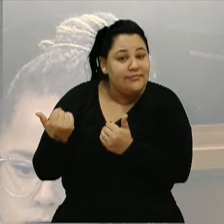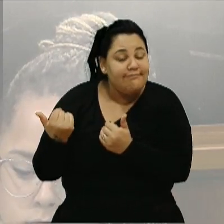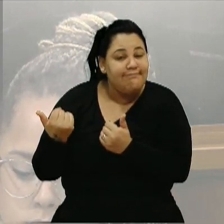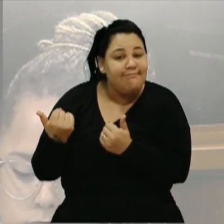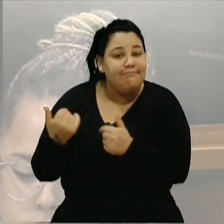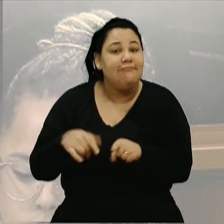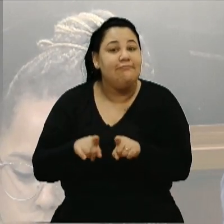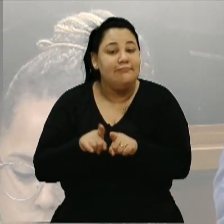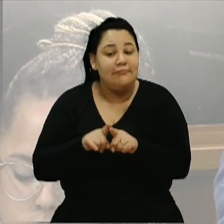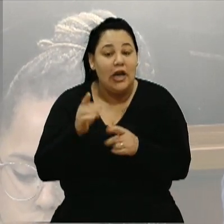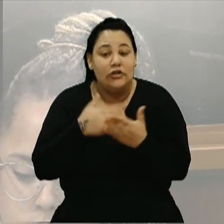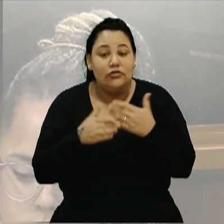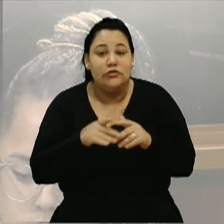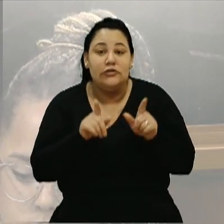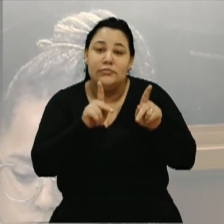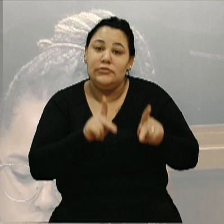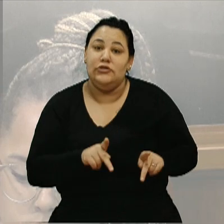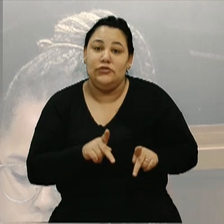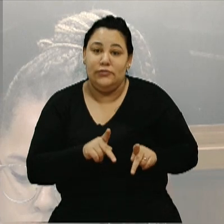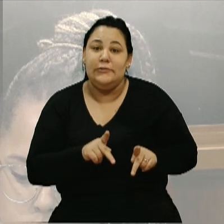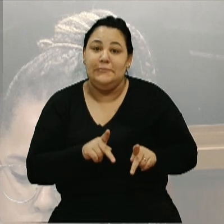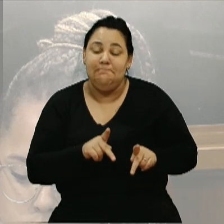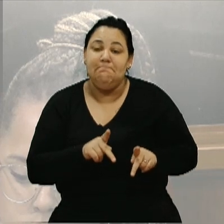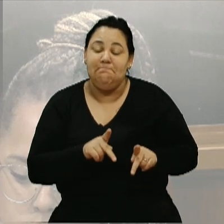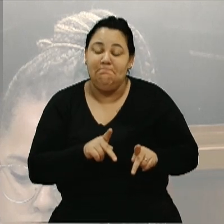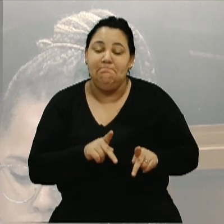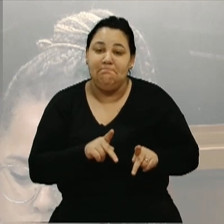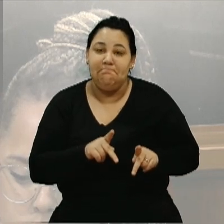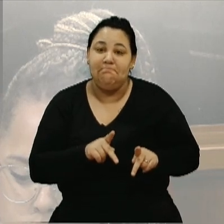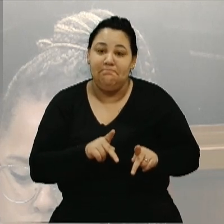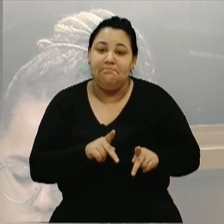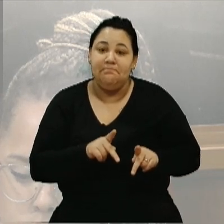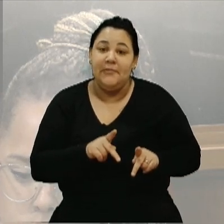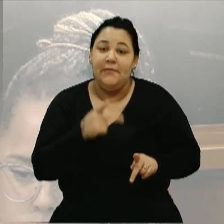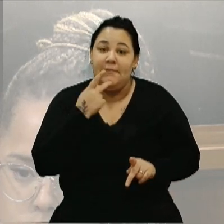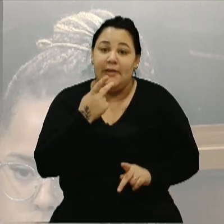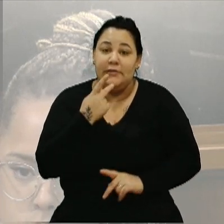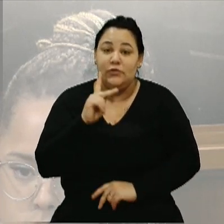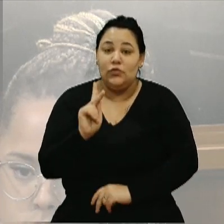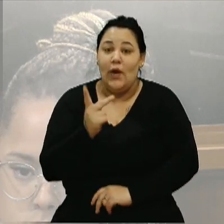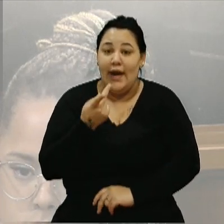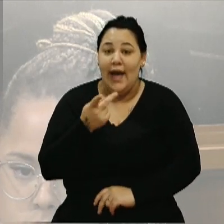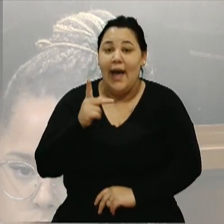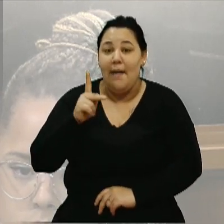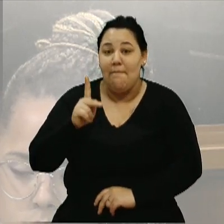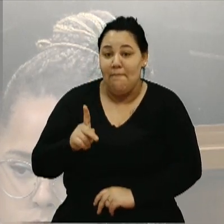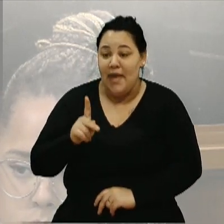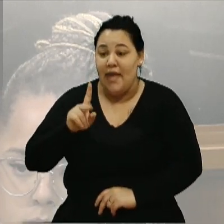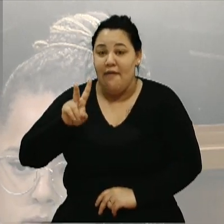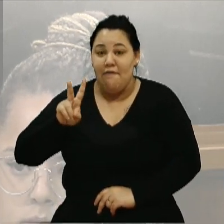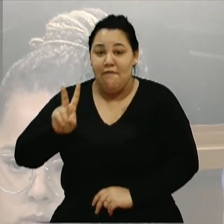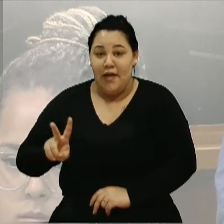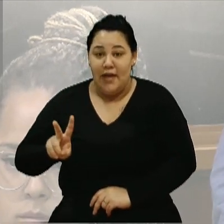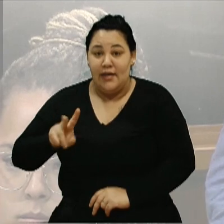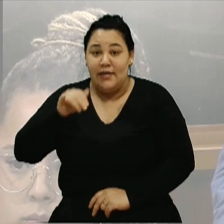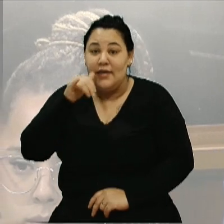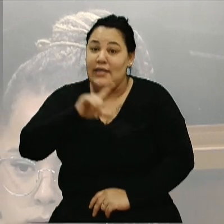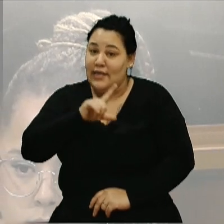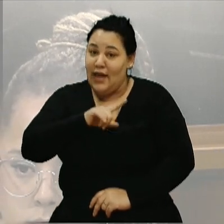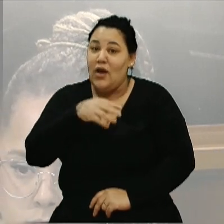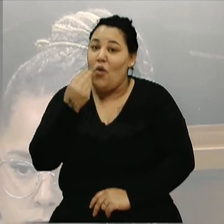pessoas referentes à questão do HPV e à prevenção, que é algo absolutamente simples,